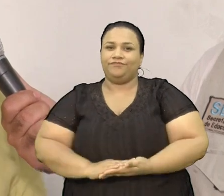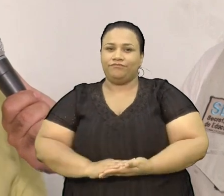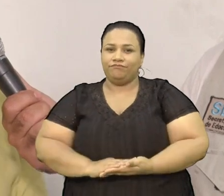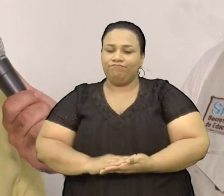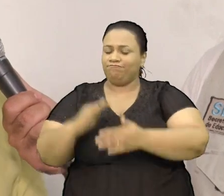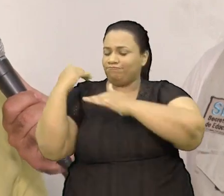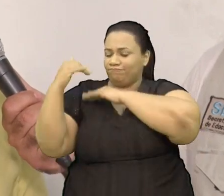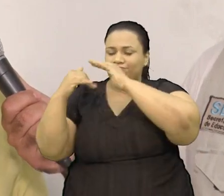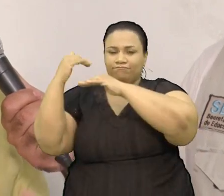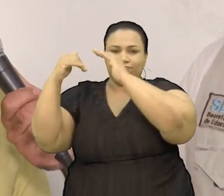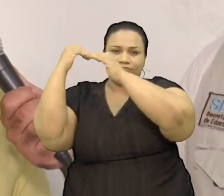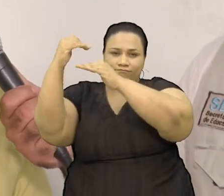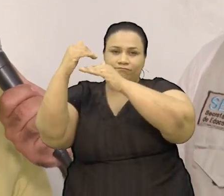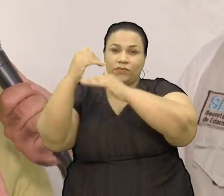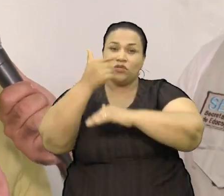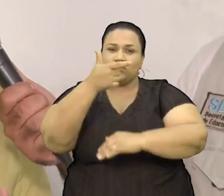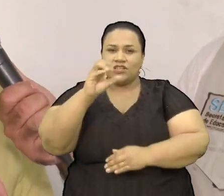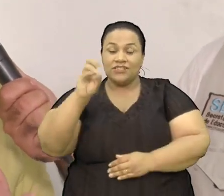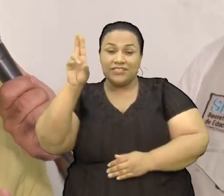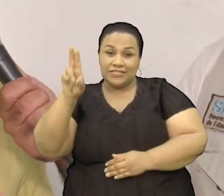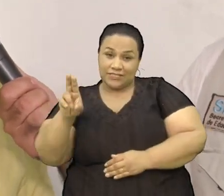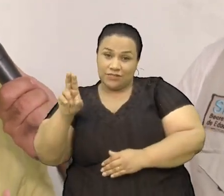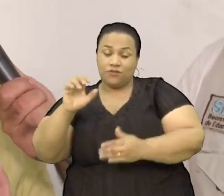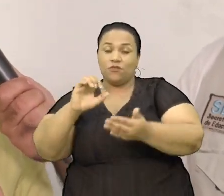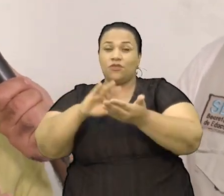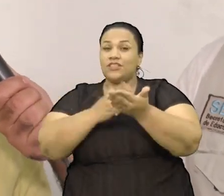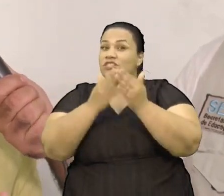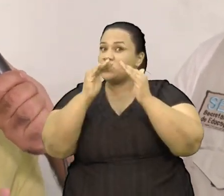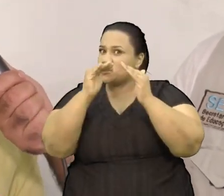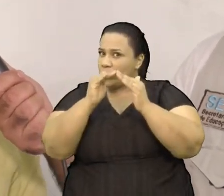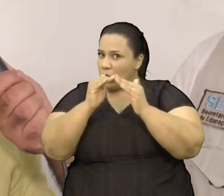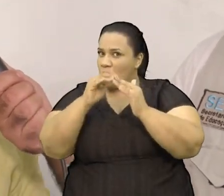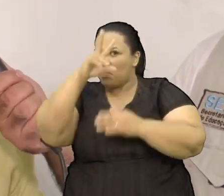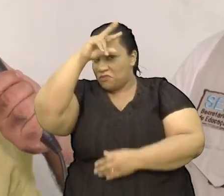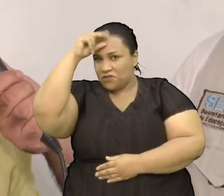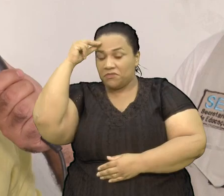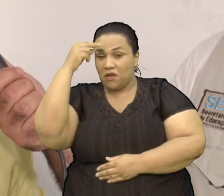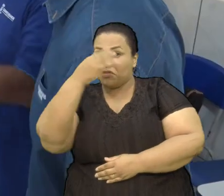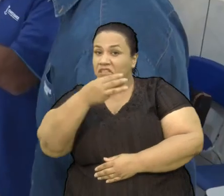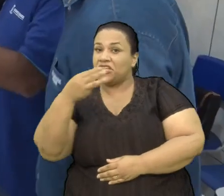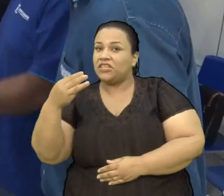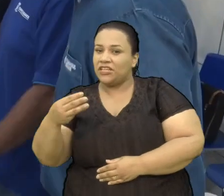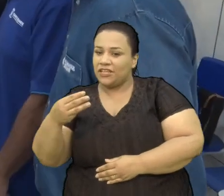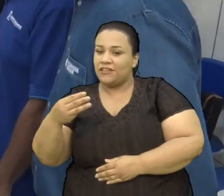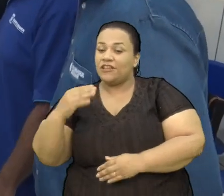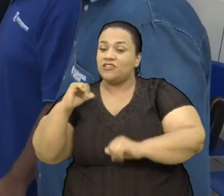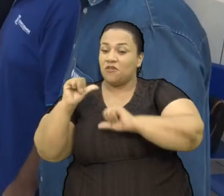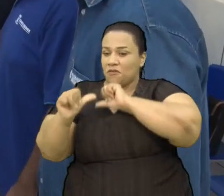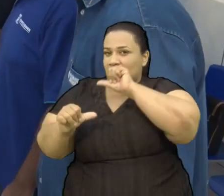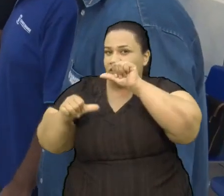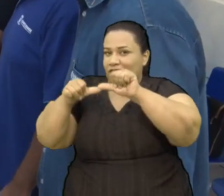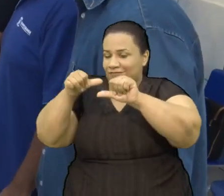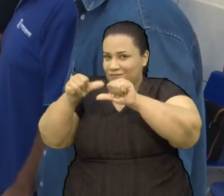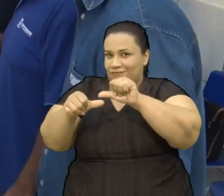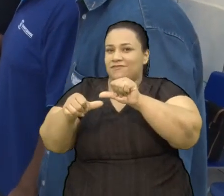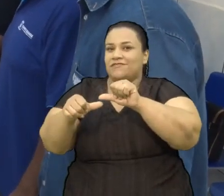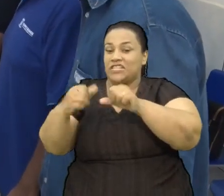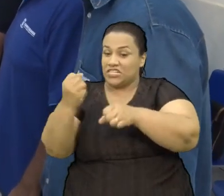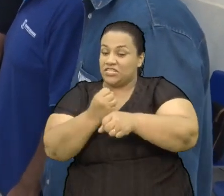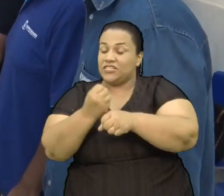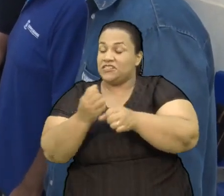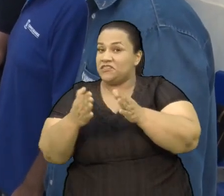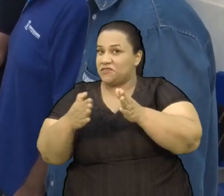Estamos avançando 205 escolas 205 Na nossa Reme 33 já foram Revitalizadas